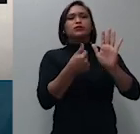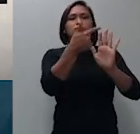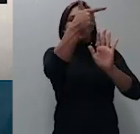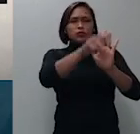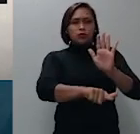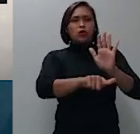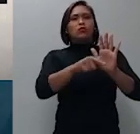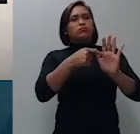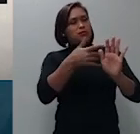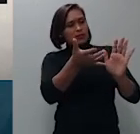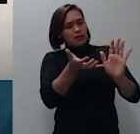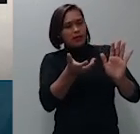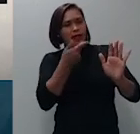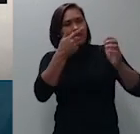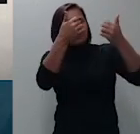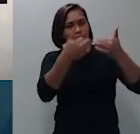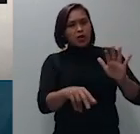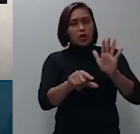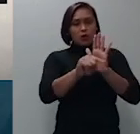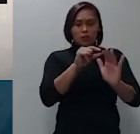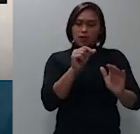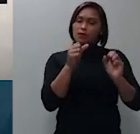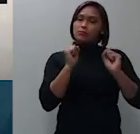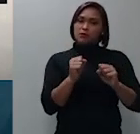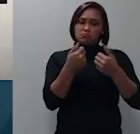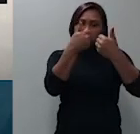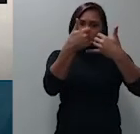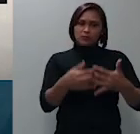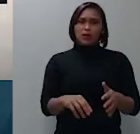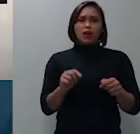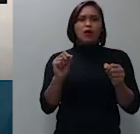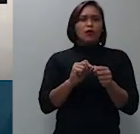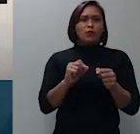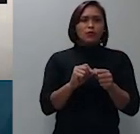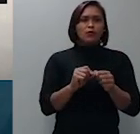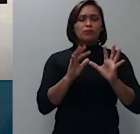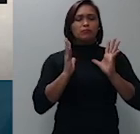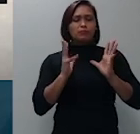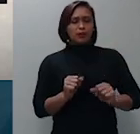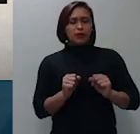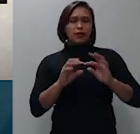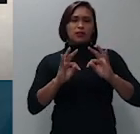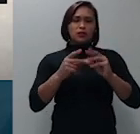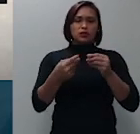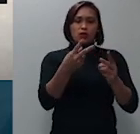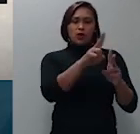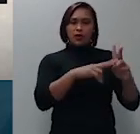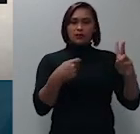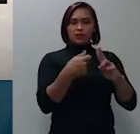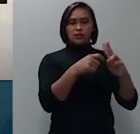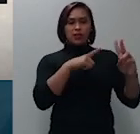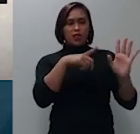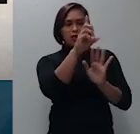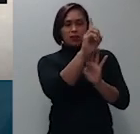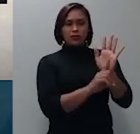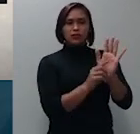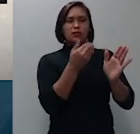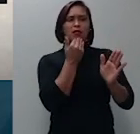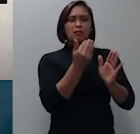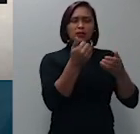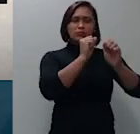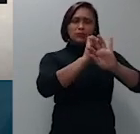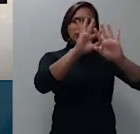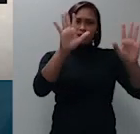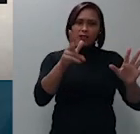diz o parágrafo primeiro realizado o saneamento as partes têm o direito de pedir esclarecimentos ou solicitar